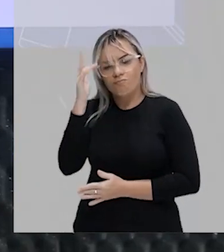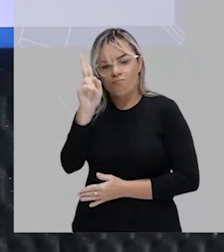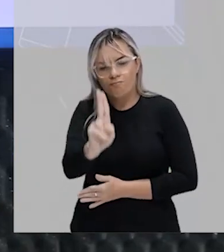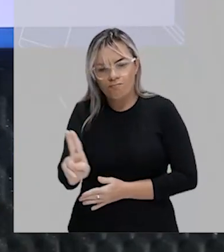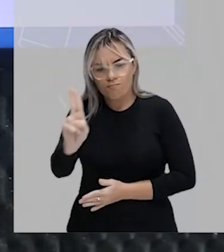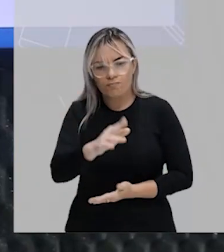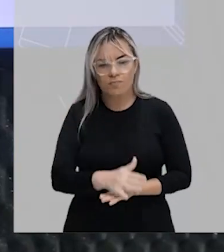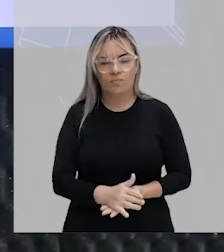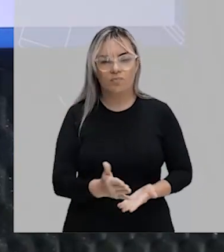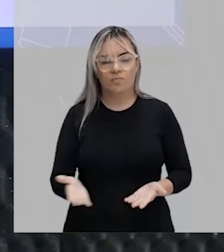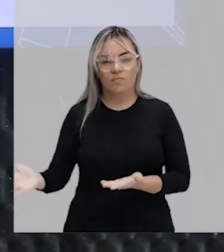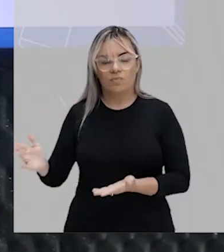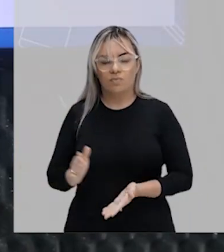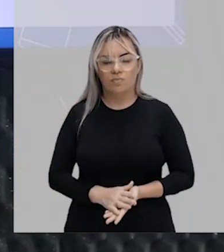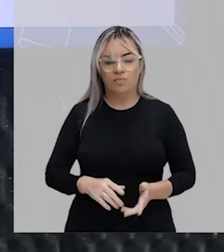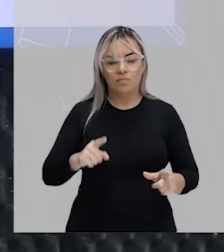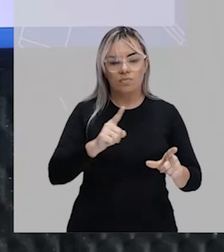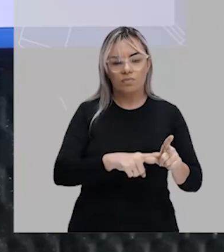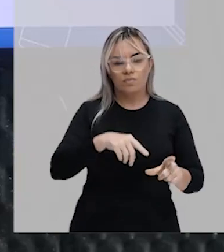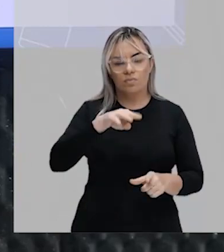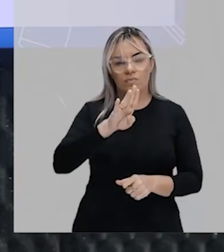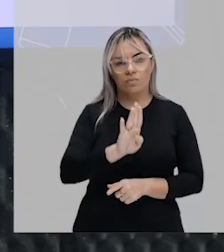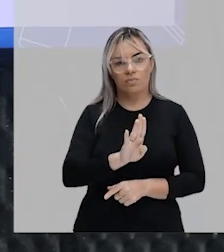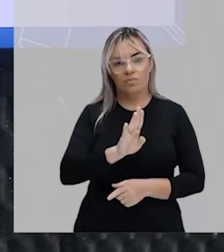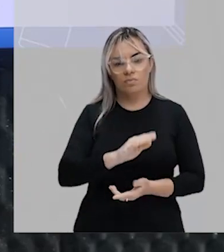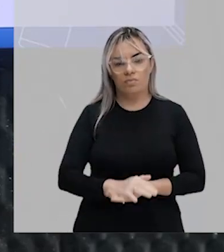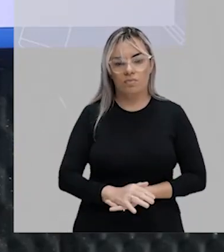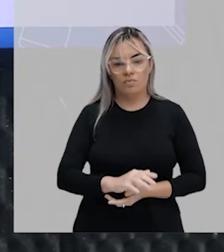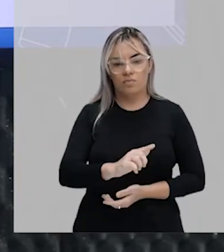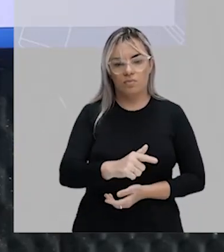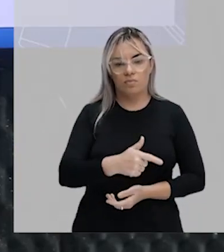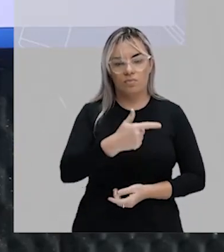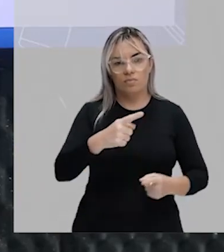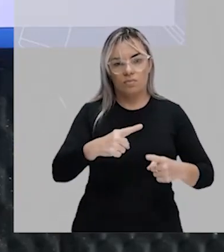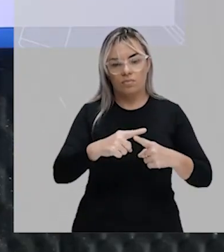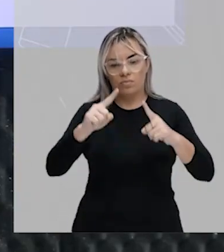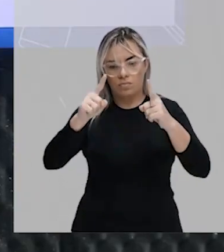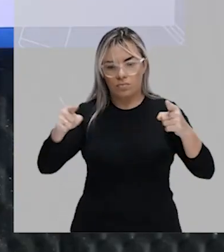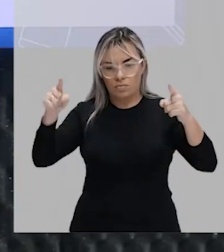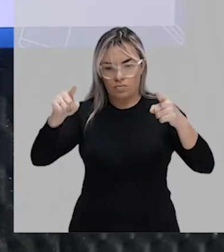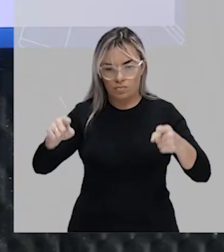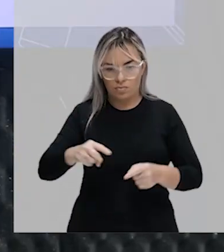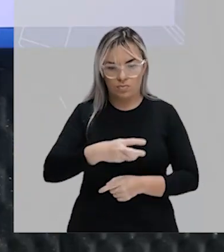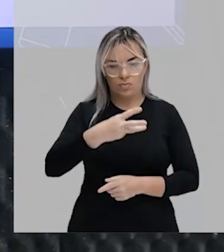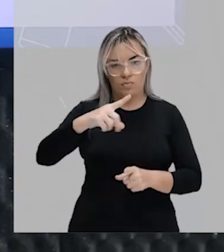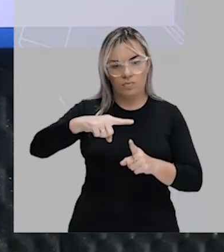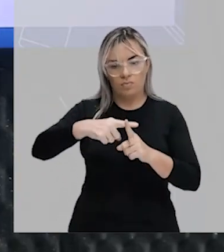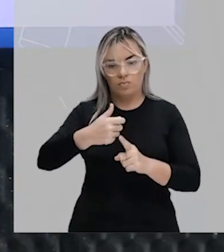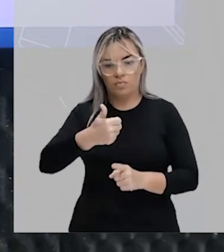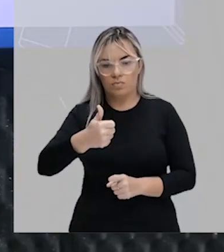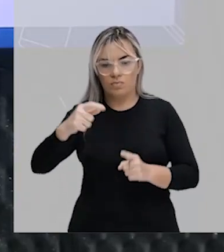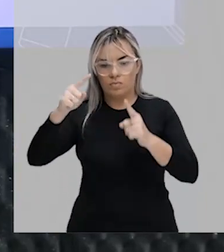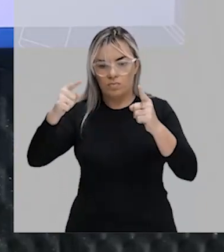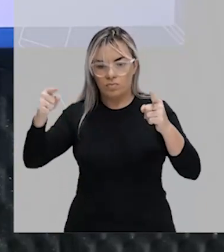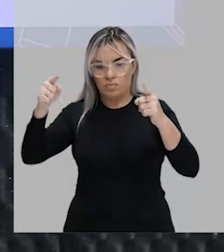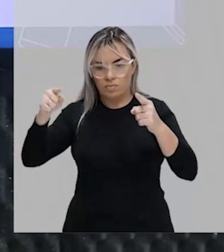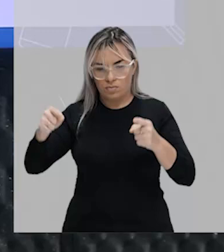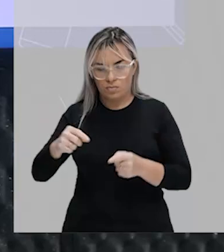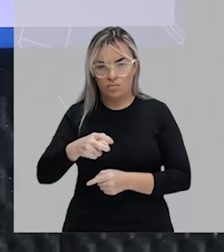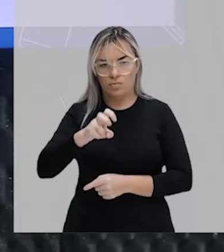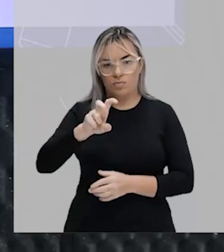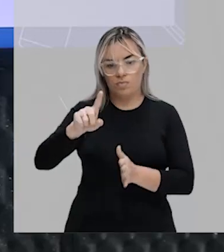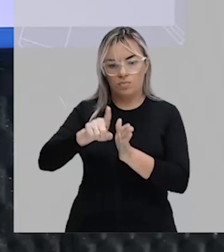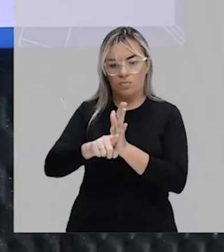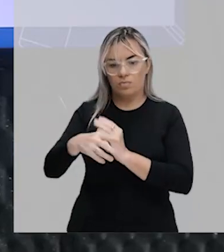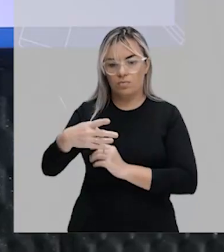Vamos para a próxima, olha só. 2 que multiplica 3 mais 1, que multiplica 5 menos 4, que